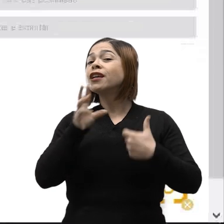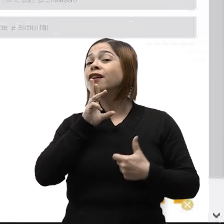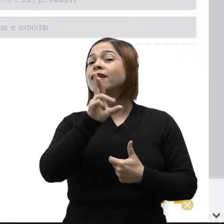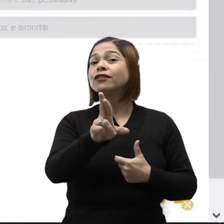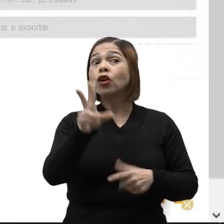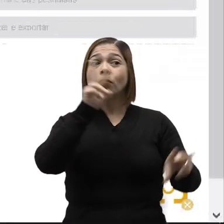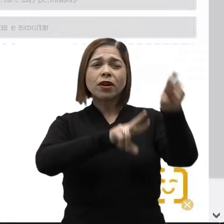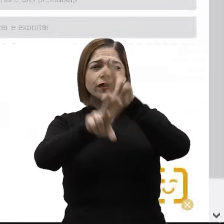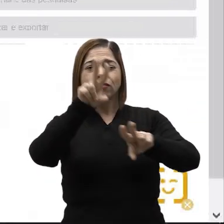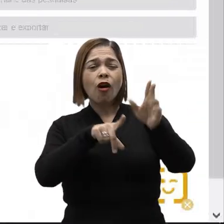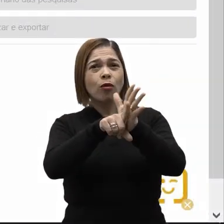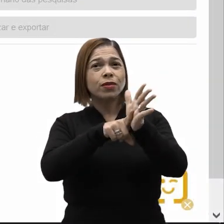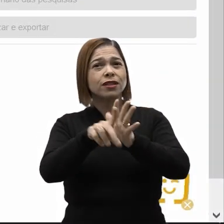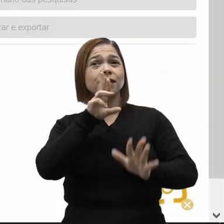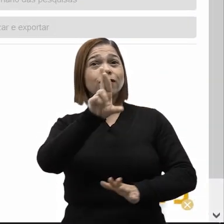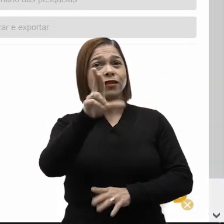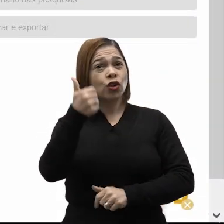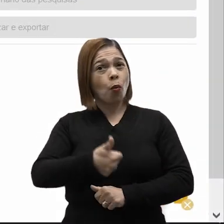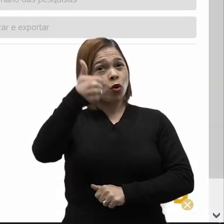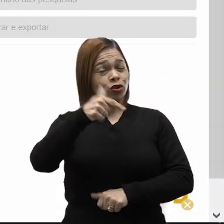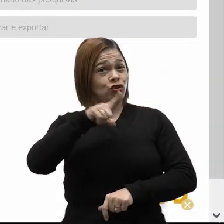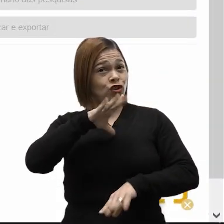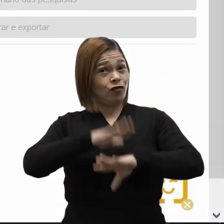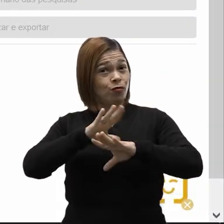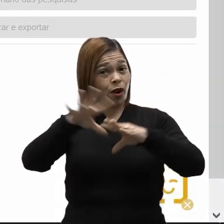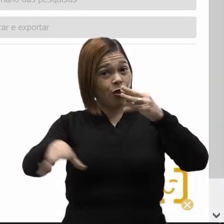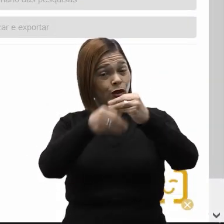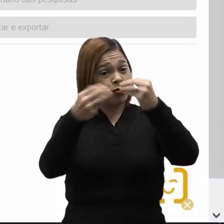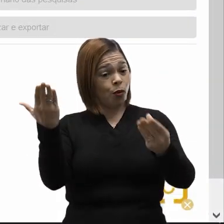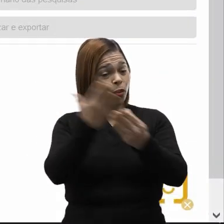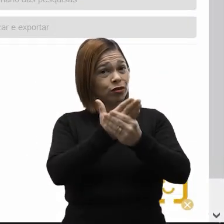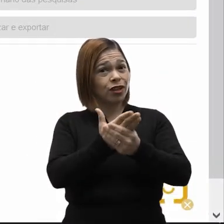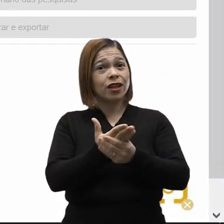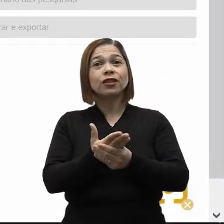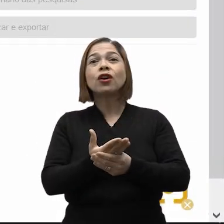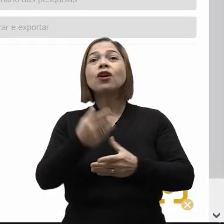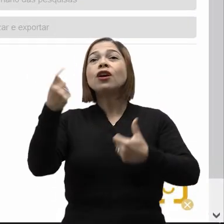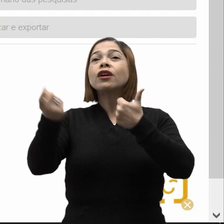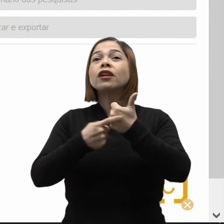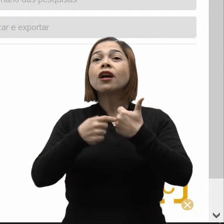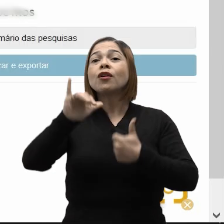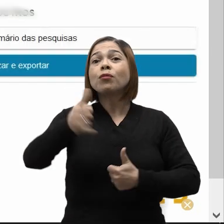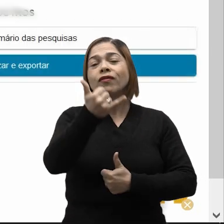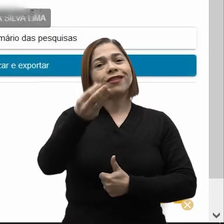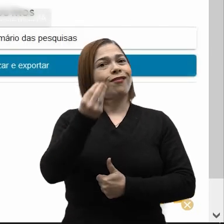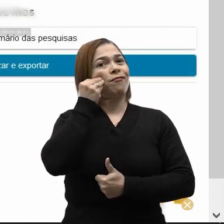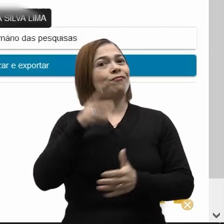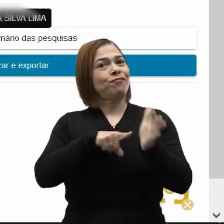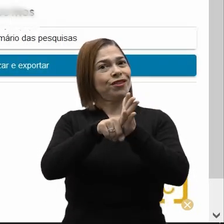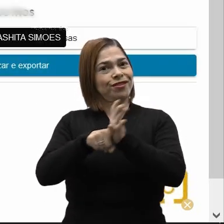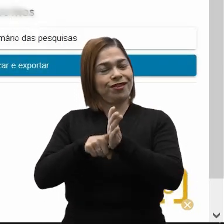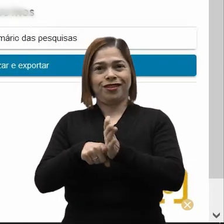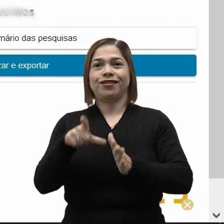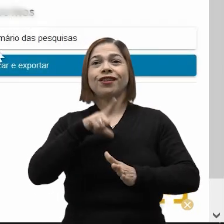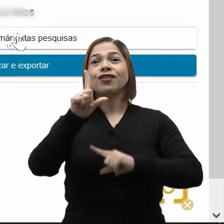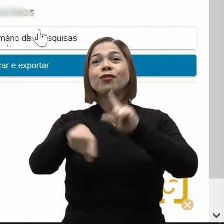resultado para visualizar uma pesquisa com resultado positivo, e para adicioná-la ao processo, clicar no botão aproveitar pesquisa.